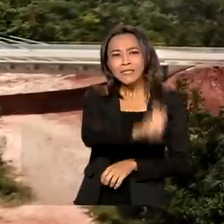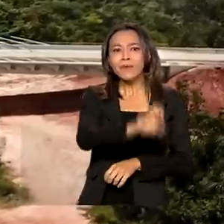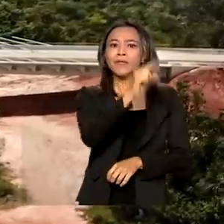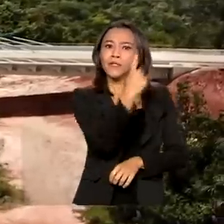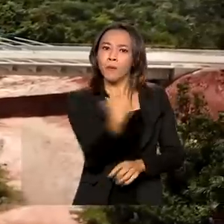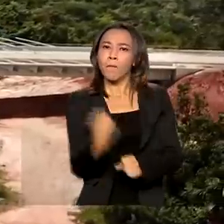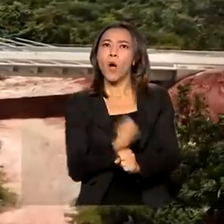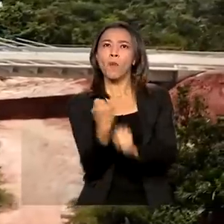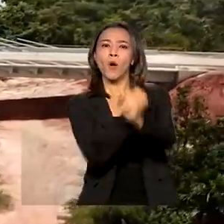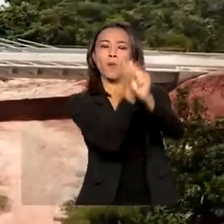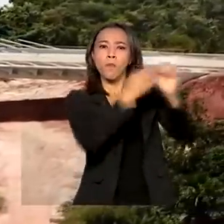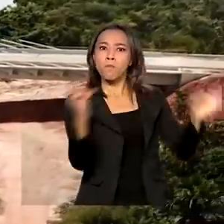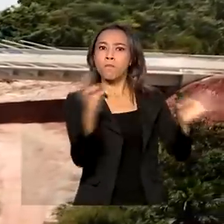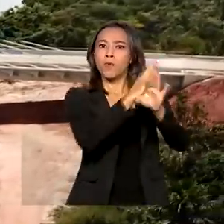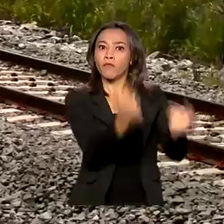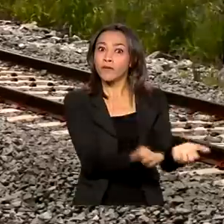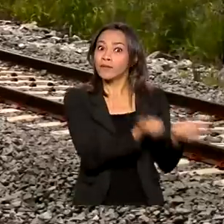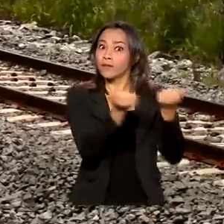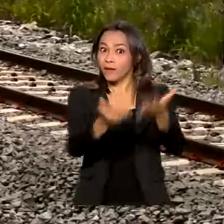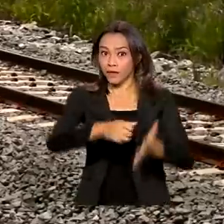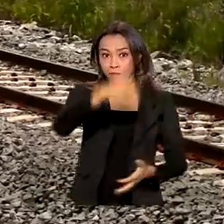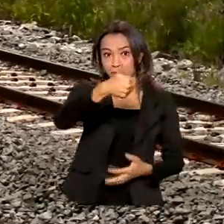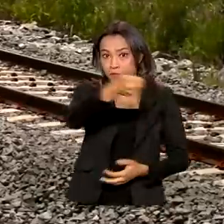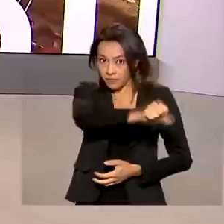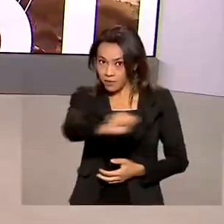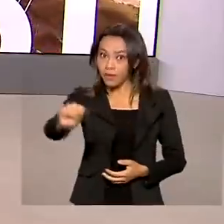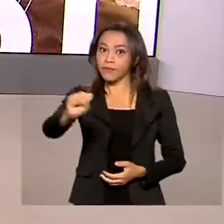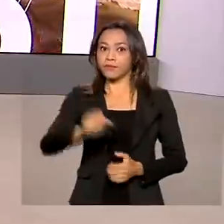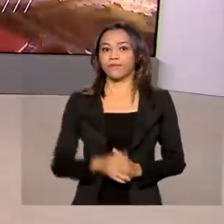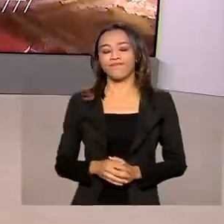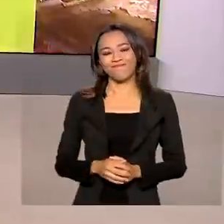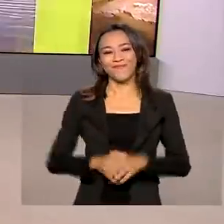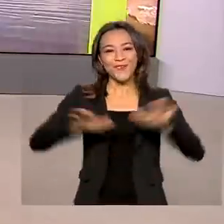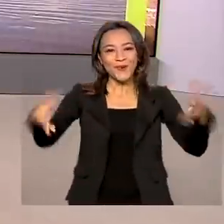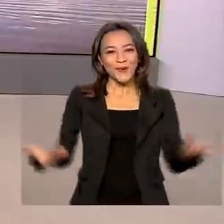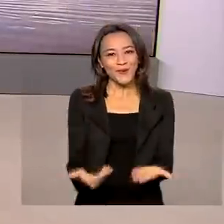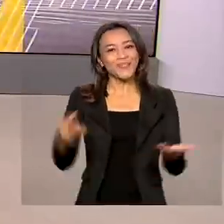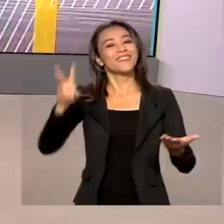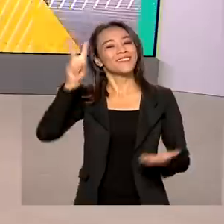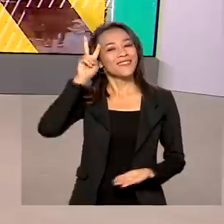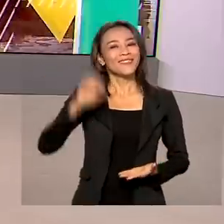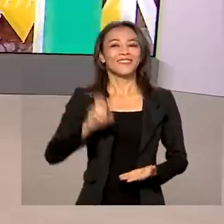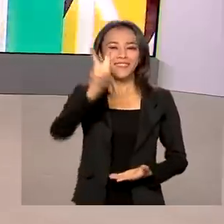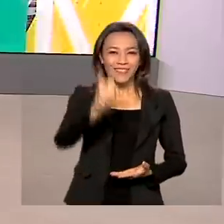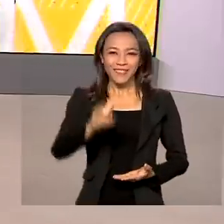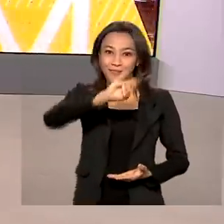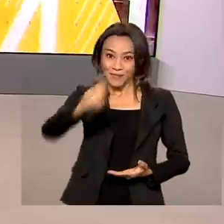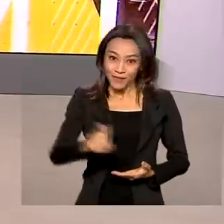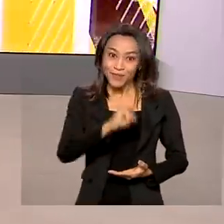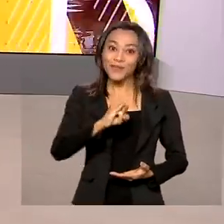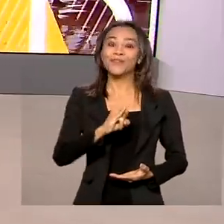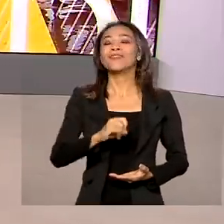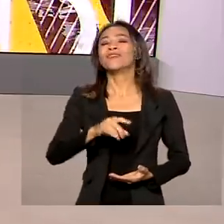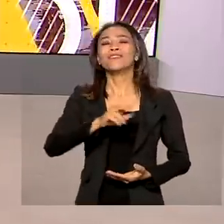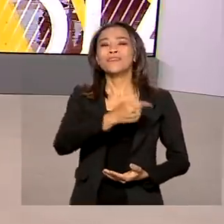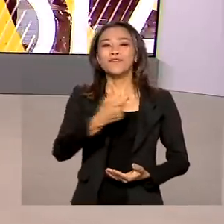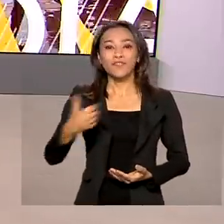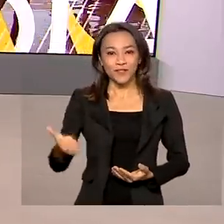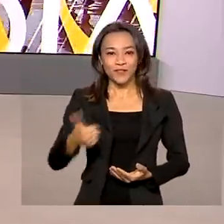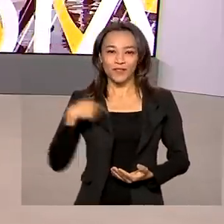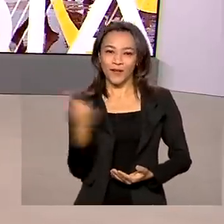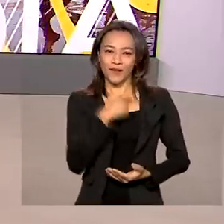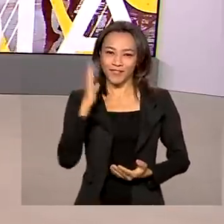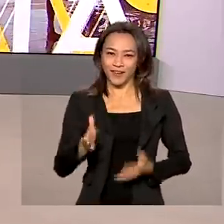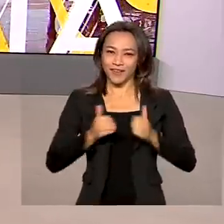obras foram entregues pelo país no primeiro semestre. Hoje, segunda-feira, 5 de julho de 2021, o